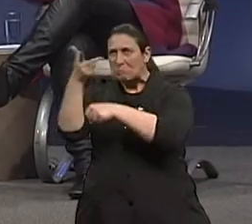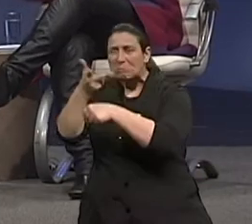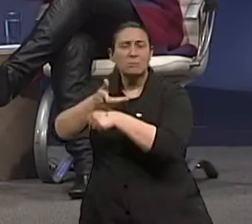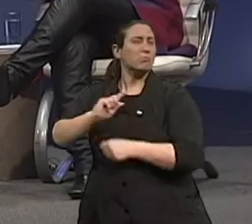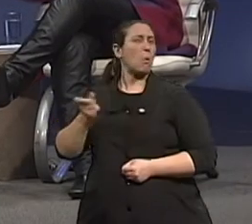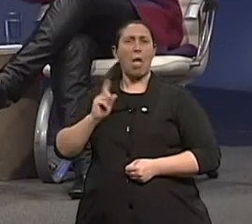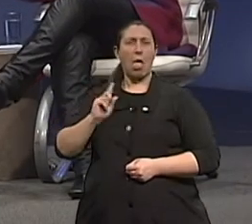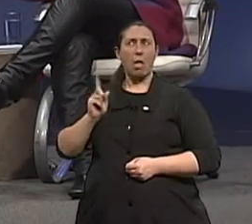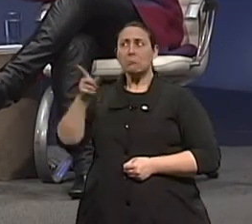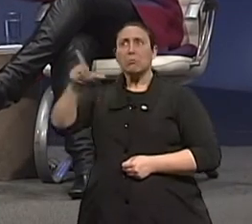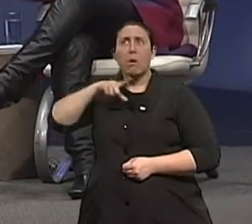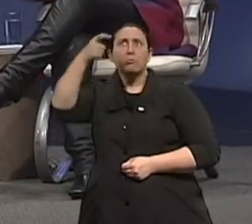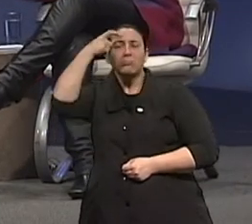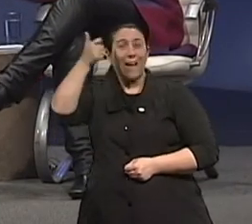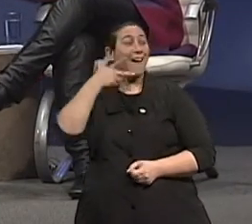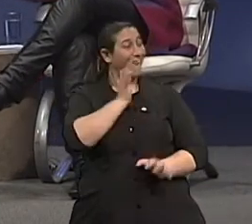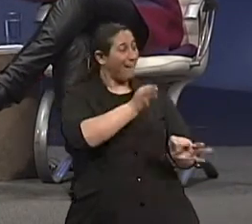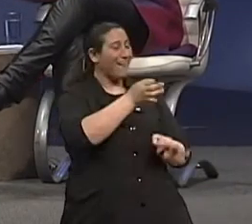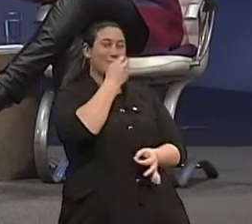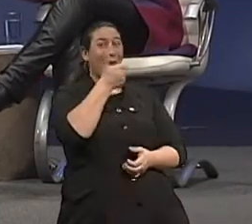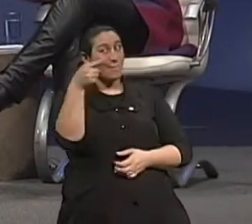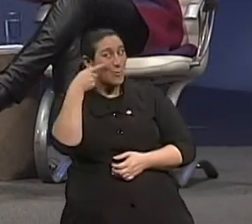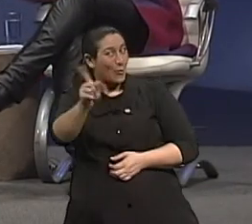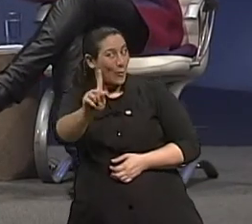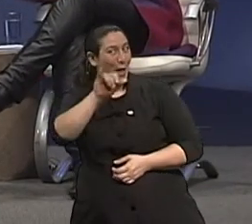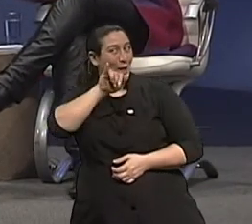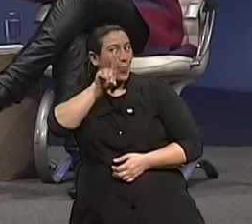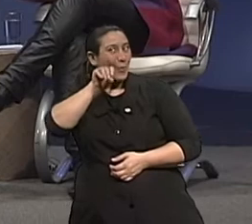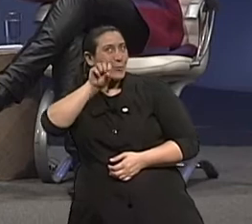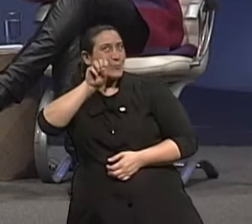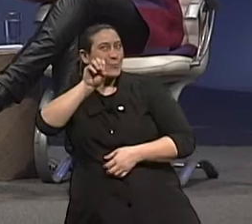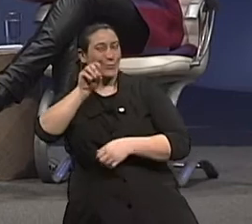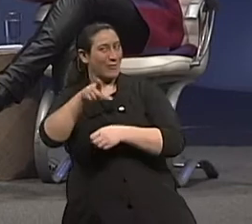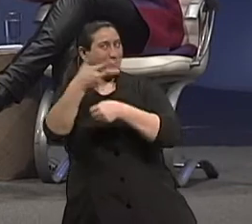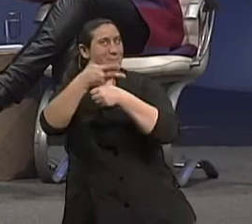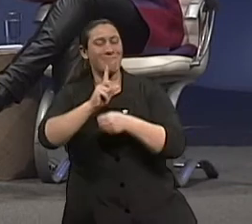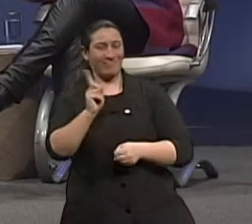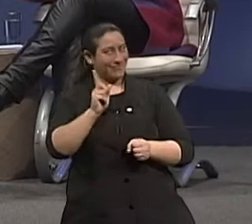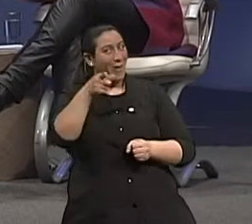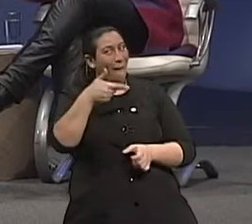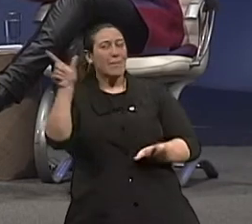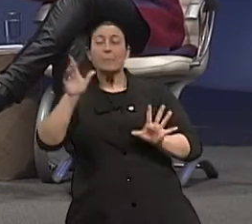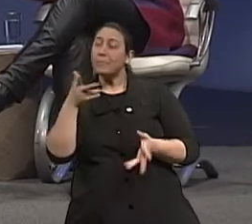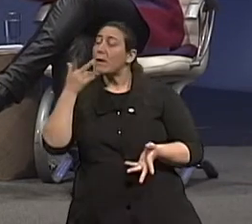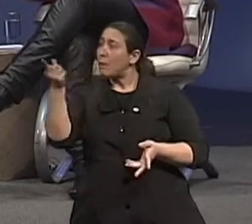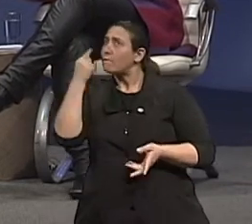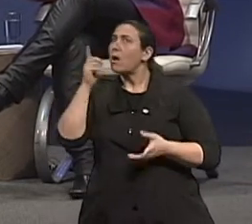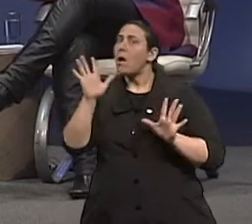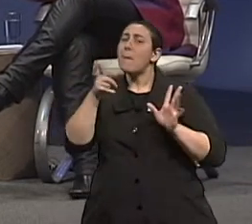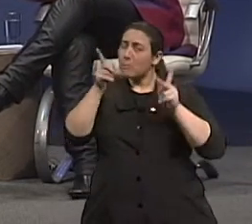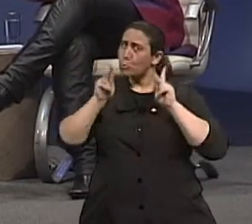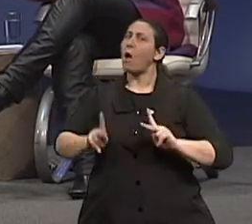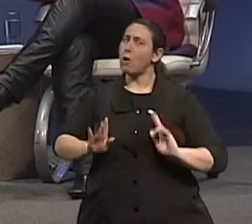Tu não é idoso. Vai chegar lá, mas não é. É, pela idade cronológica, sim, mas biologicamente falando, uma pessoa que